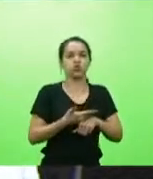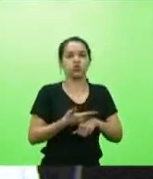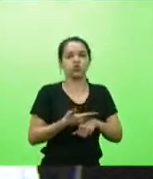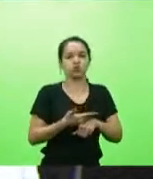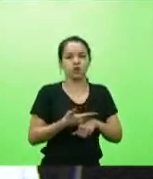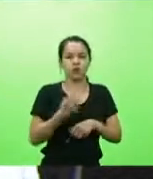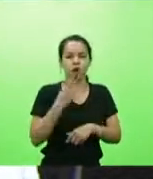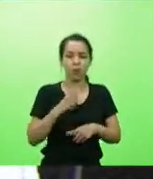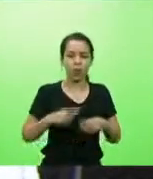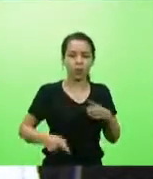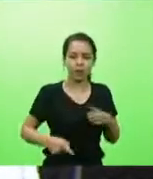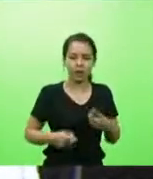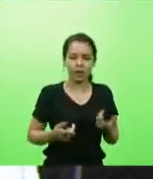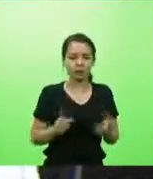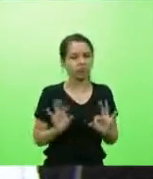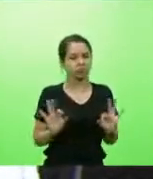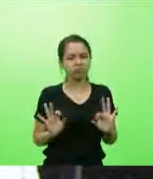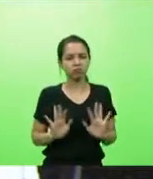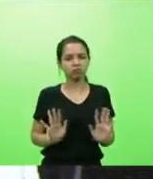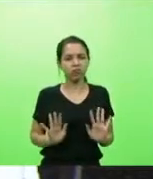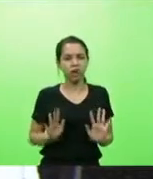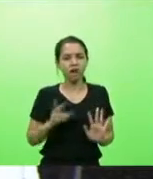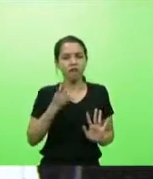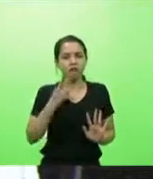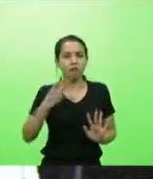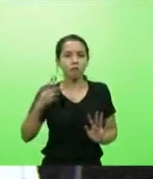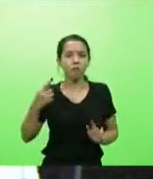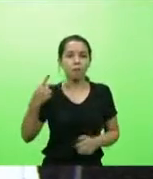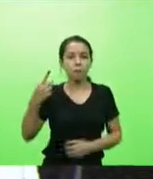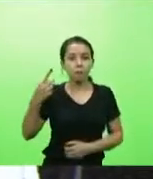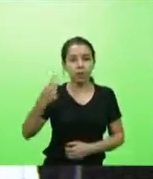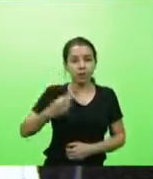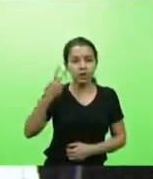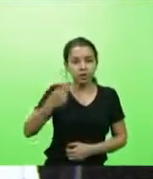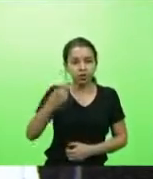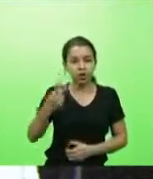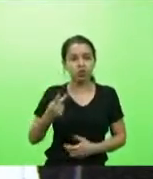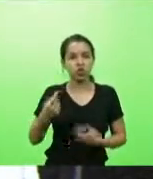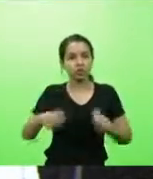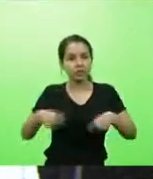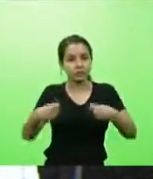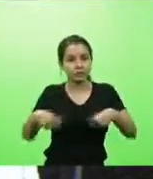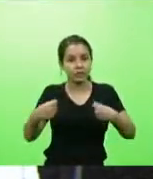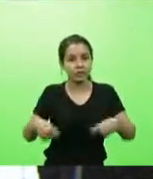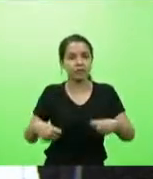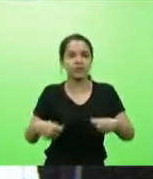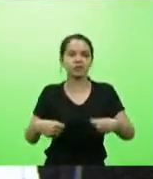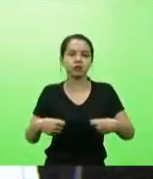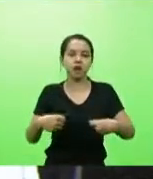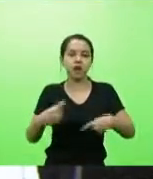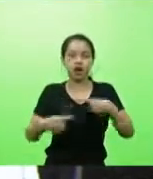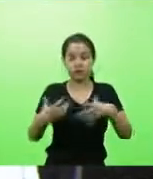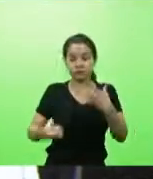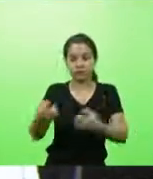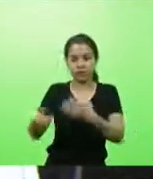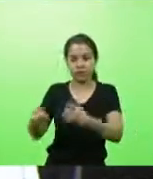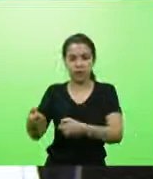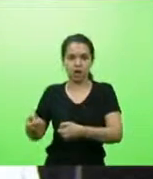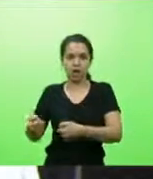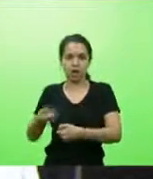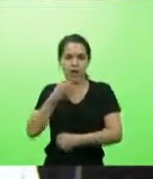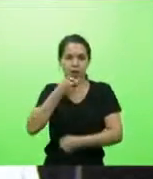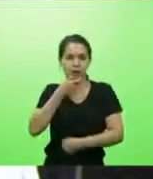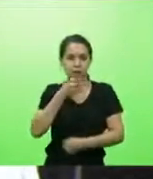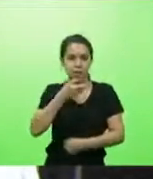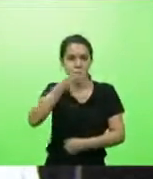proibido, mas não está tendo uma política de adoção desses medicamentos, de tratamento. Não está, o prefeito é igual ao